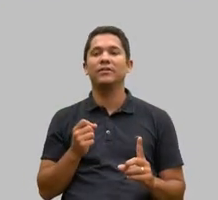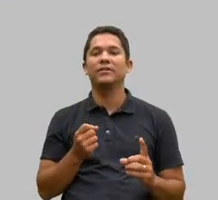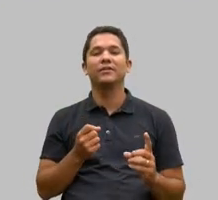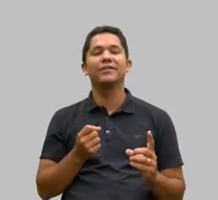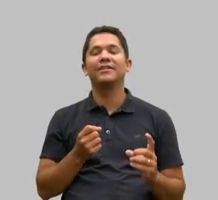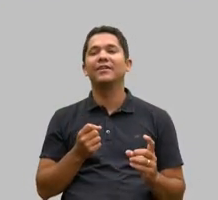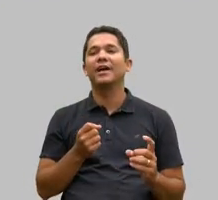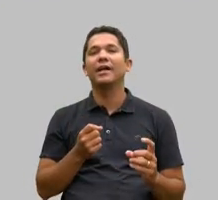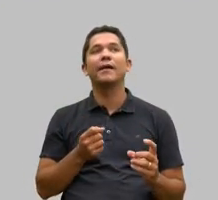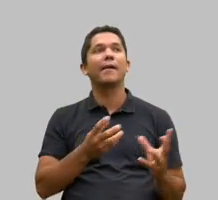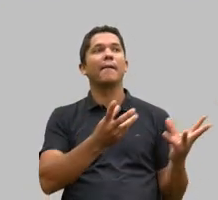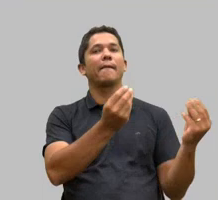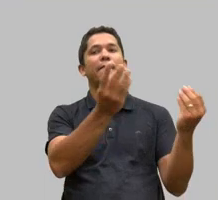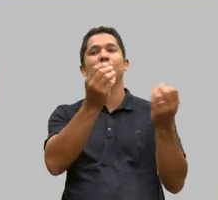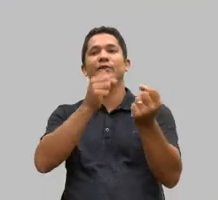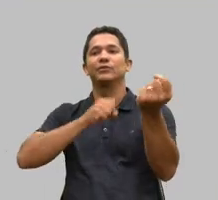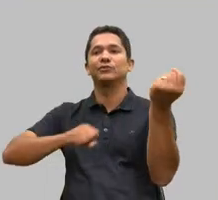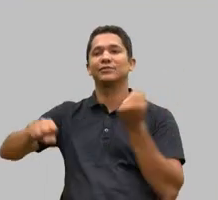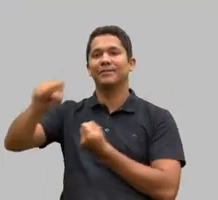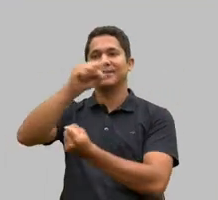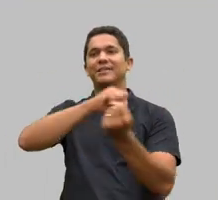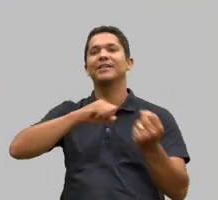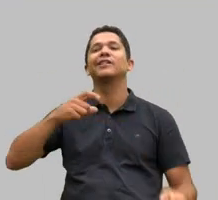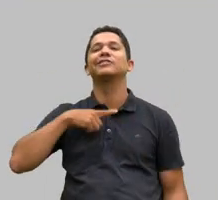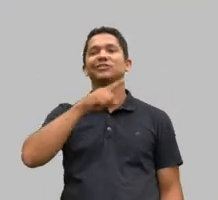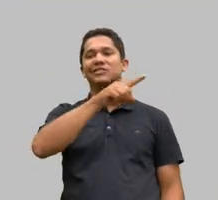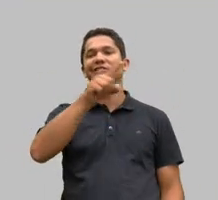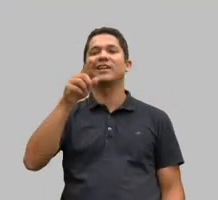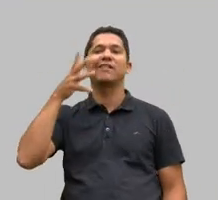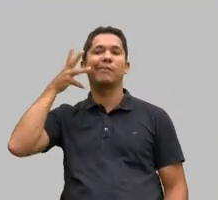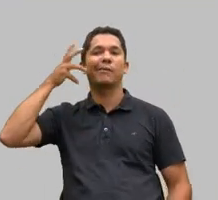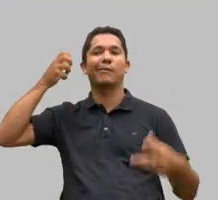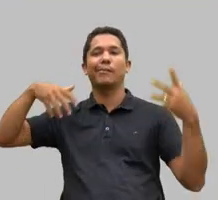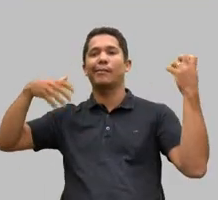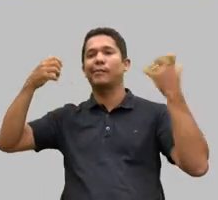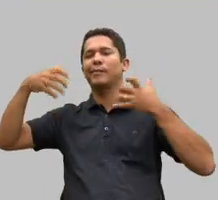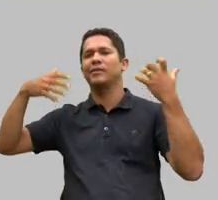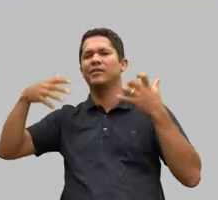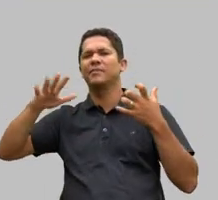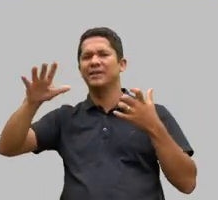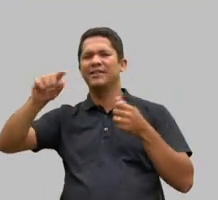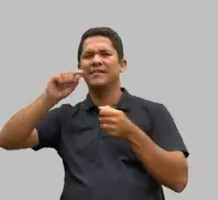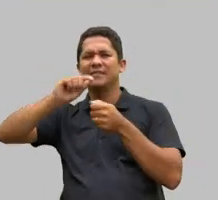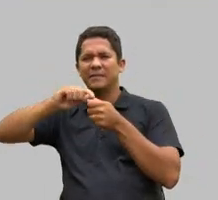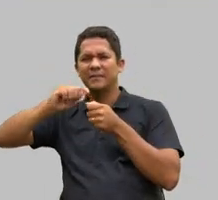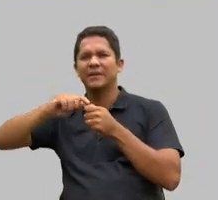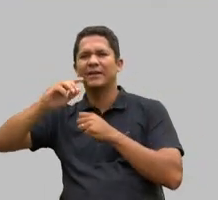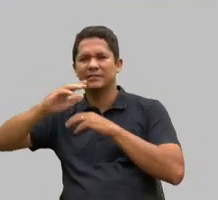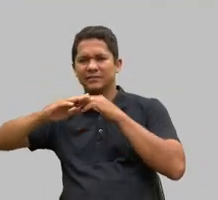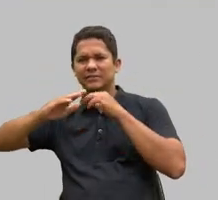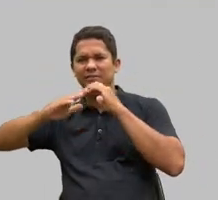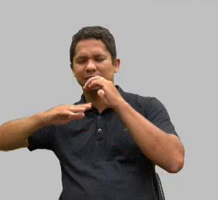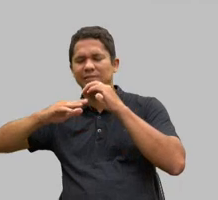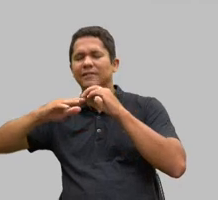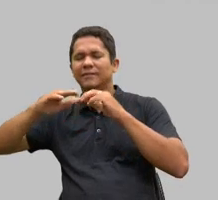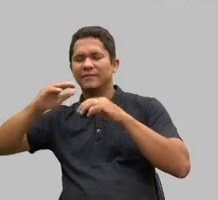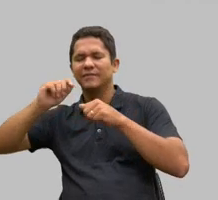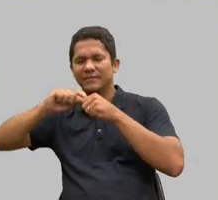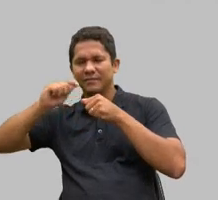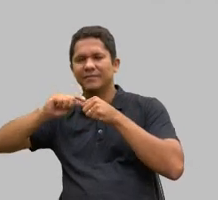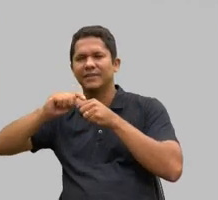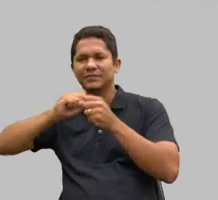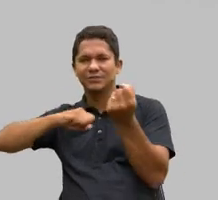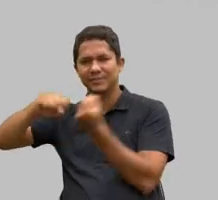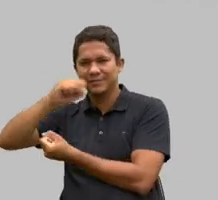sustentabilidade no discurso e pouca sustentabilidade na prática, como é mais ou menos o padrão do ser humano médio. Falamos uma